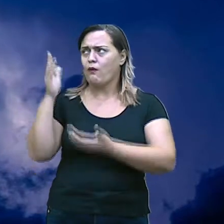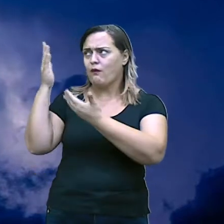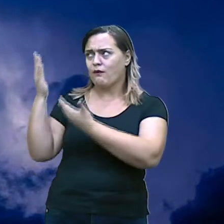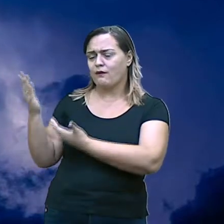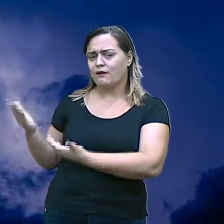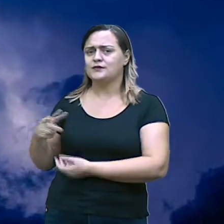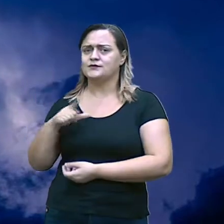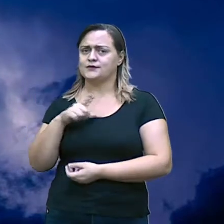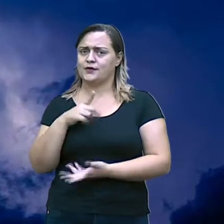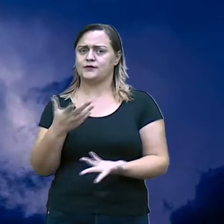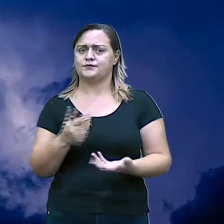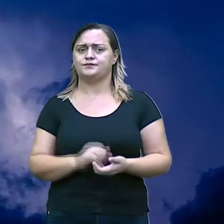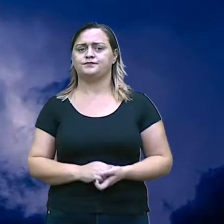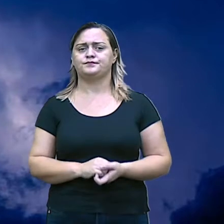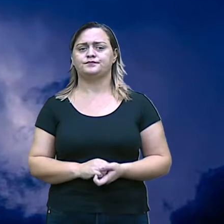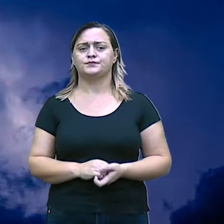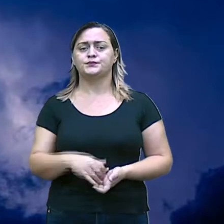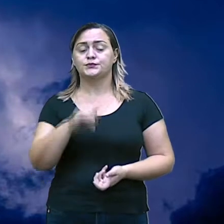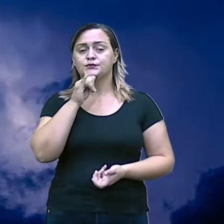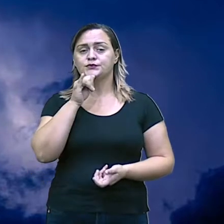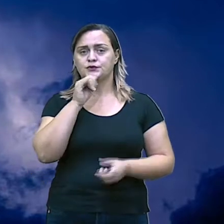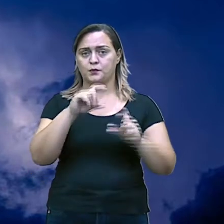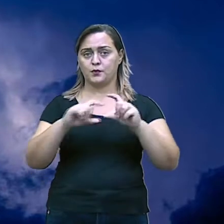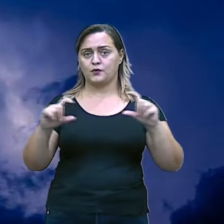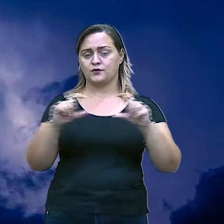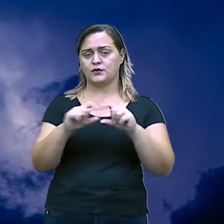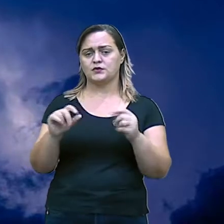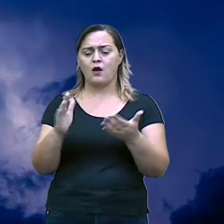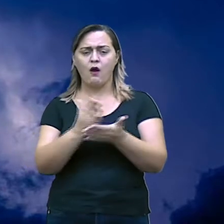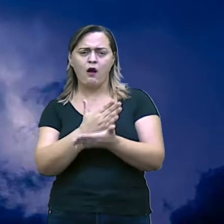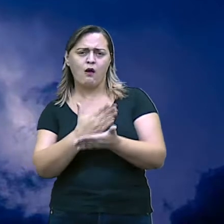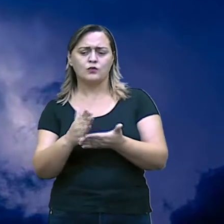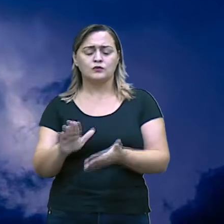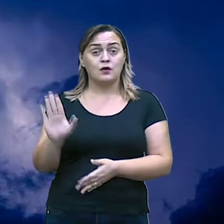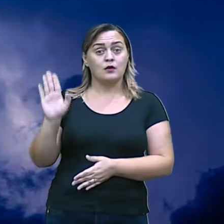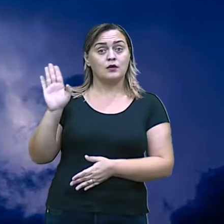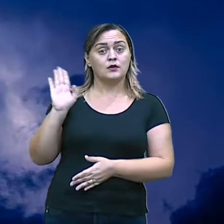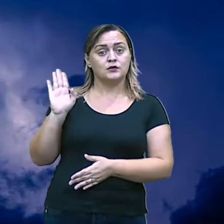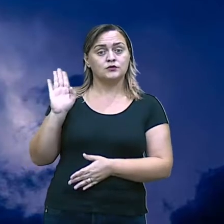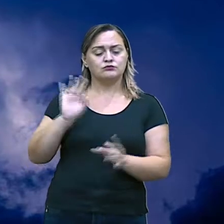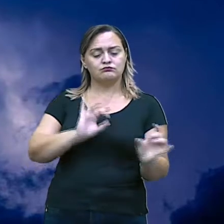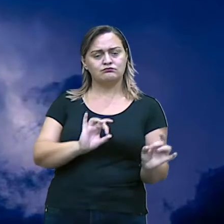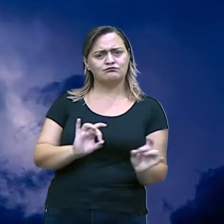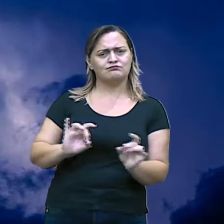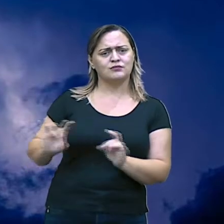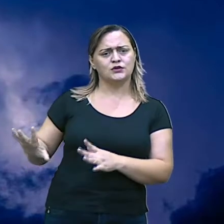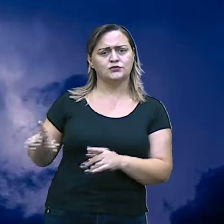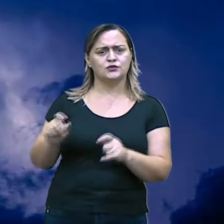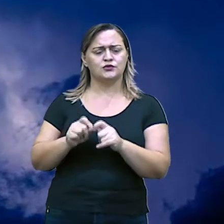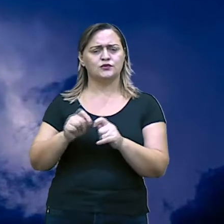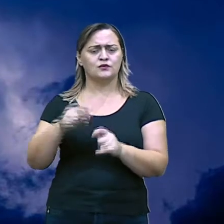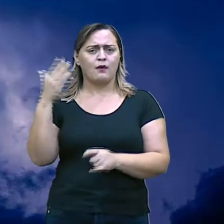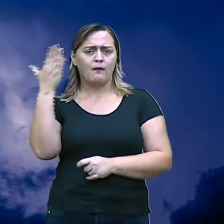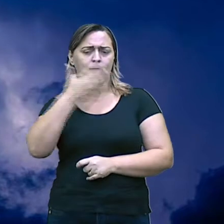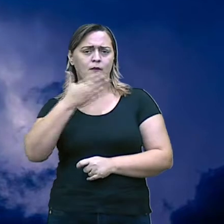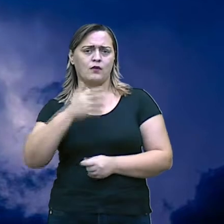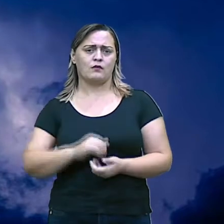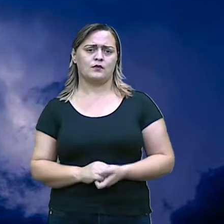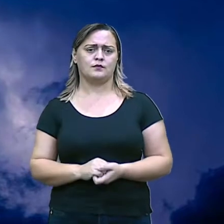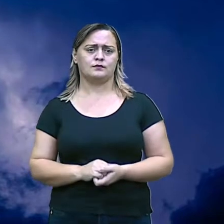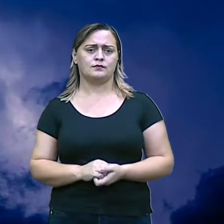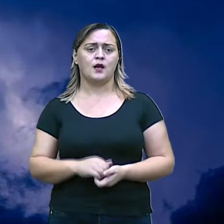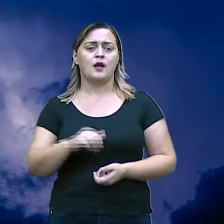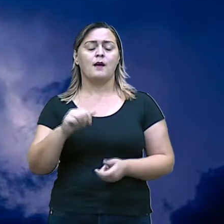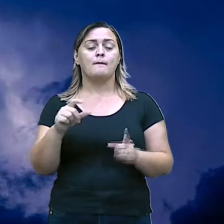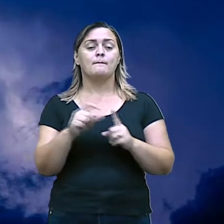Alguns candidatos desistiram de fazer as provas. Alguns. Pronome. Pronome. indefinido.